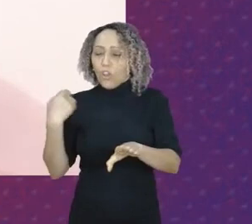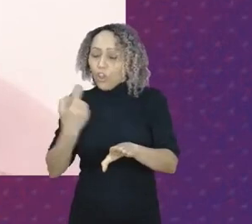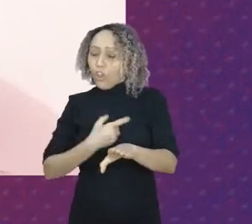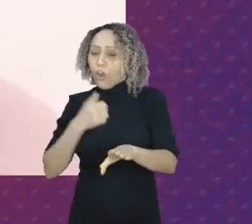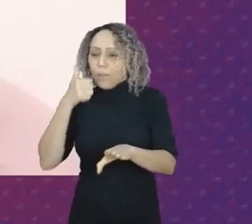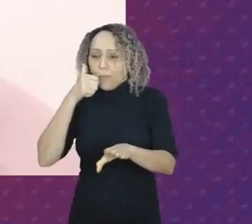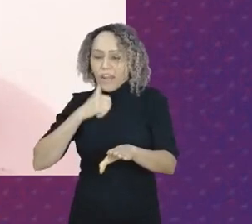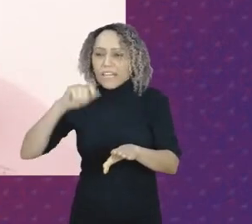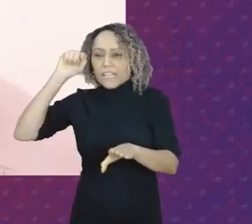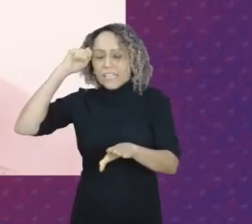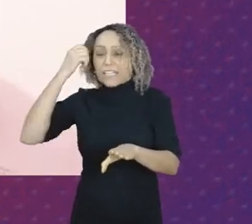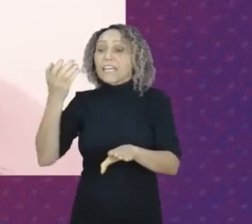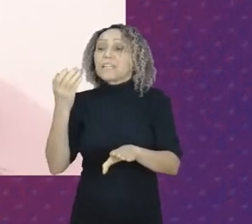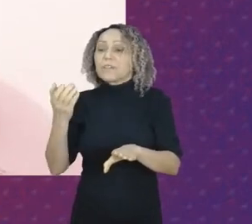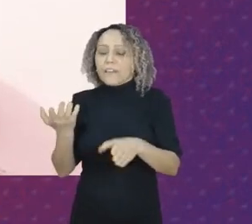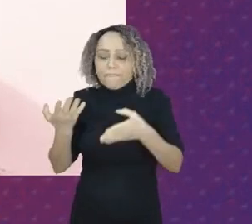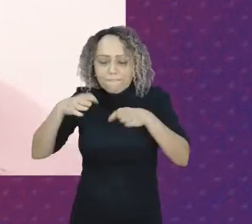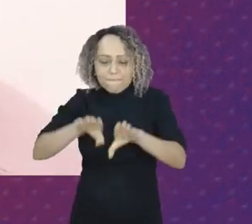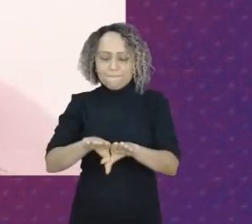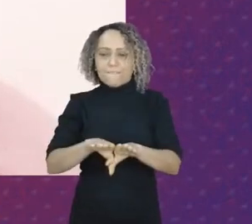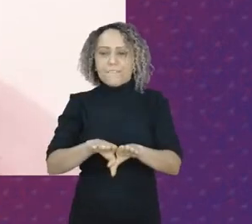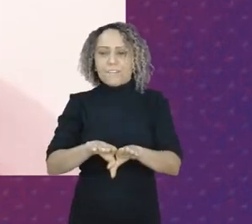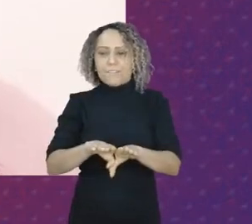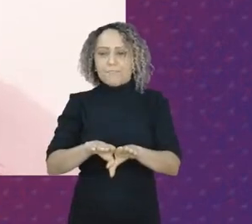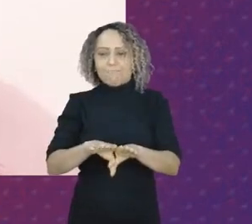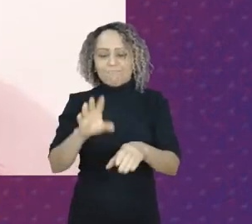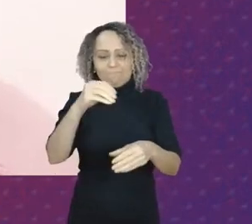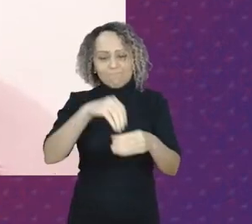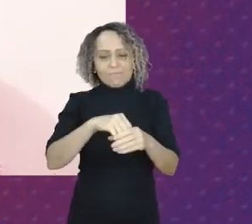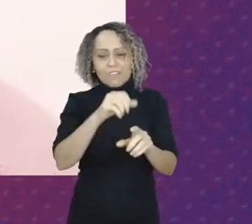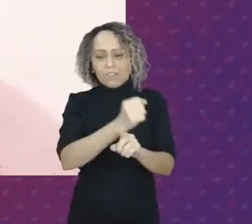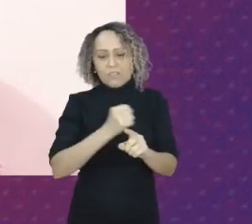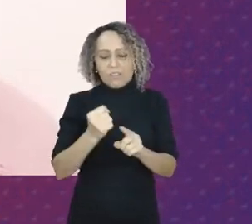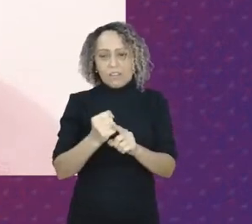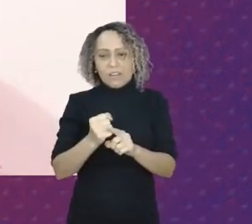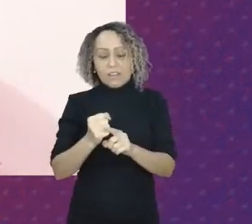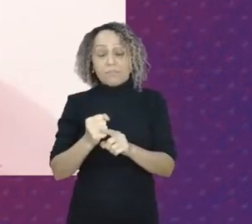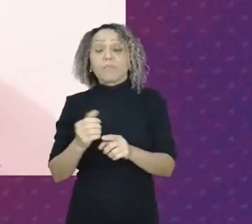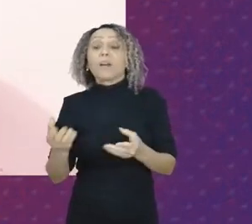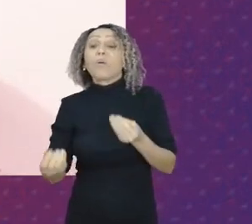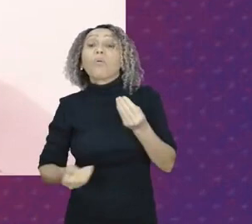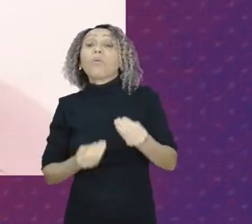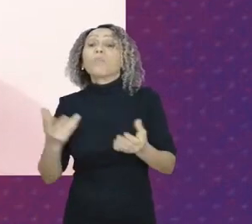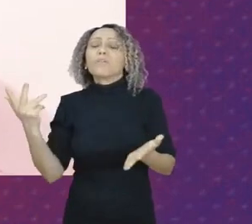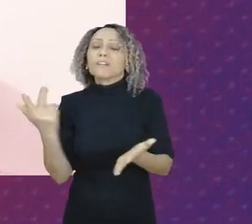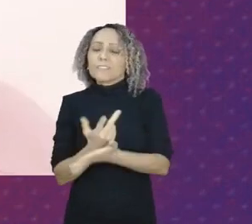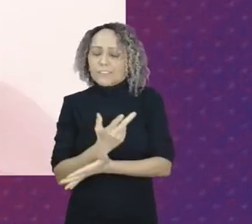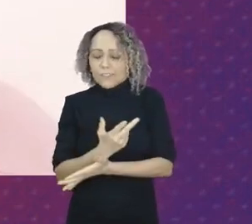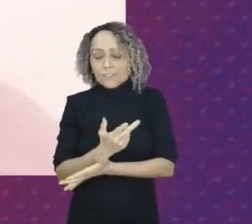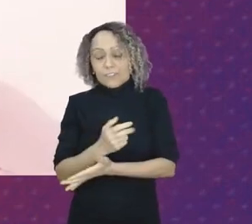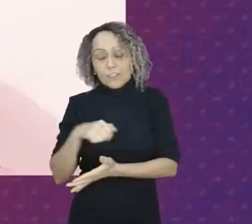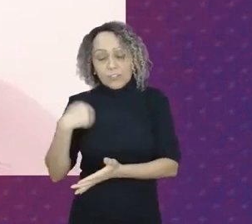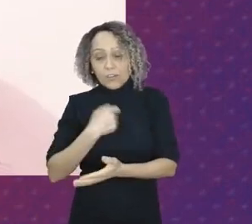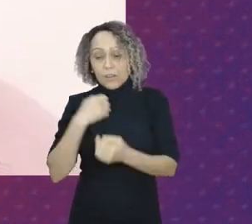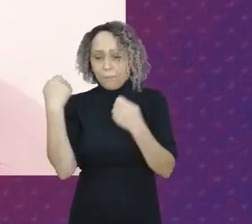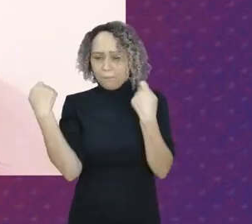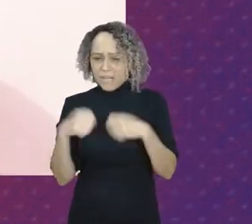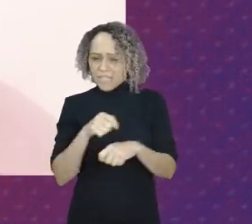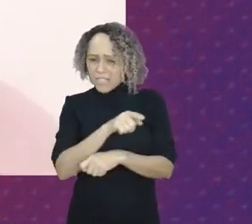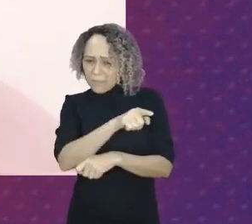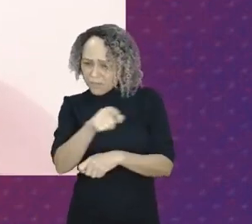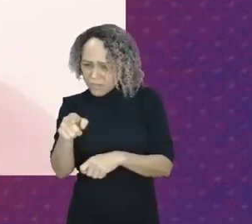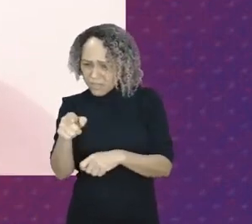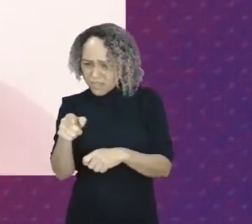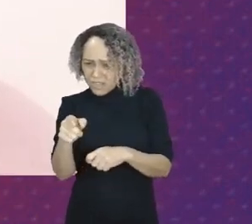mas para que isso aconteça precisamos de você então venha somar com a gente por